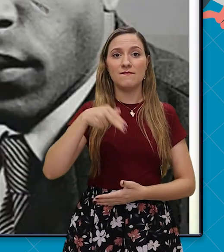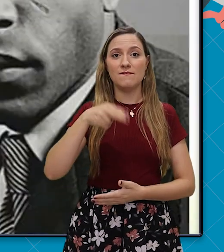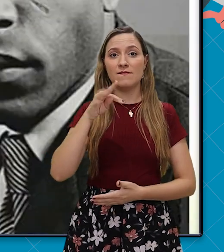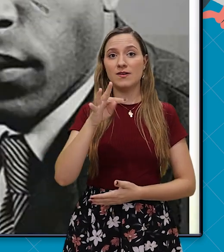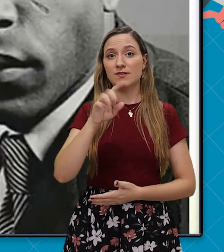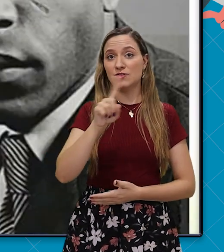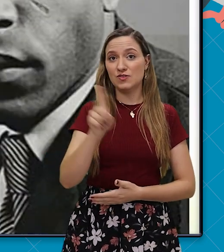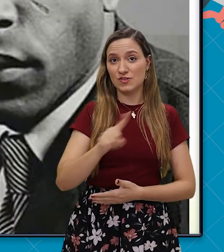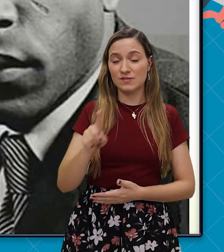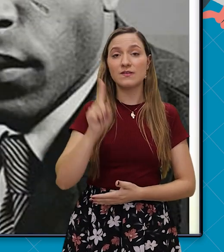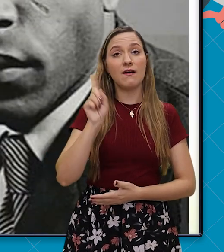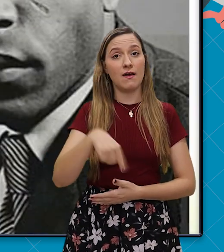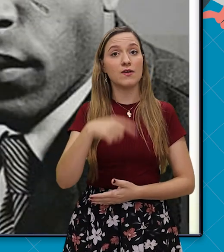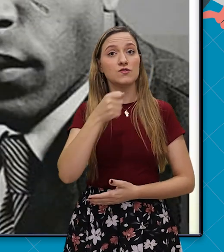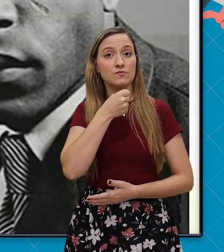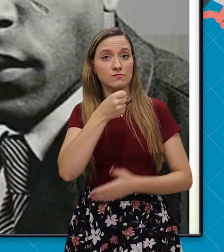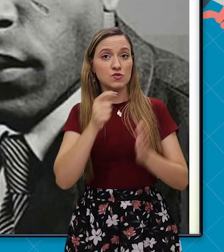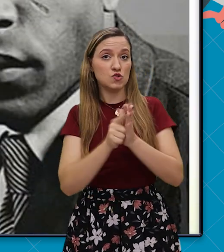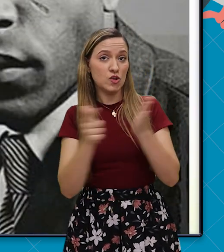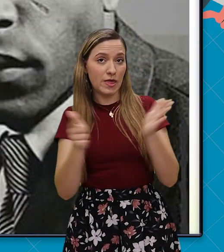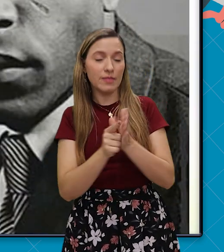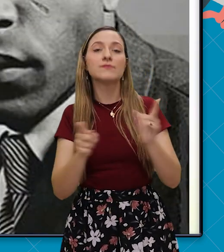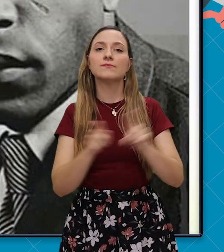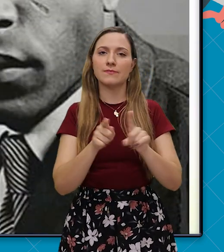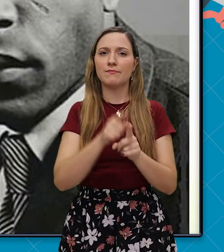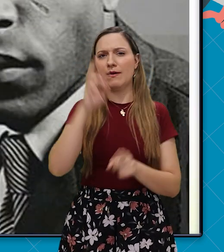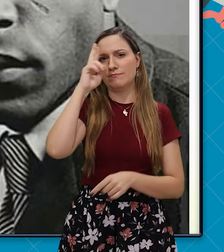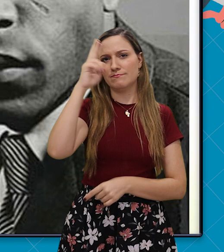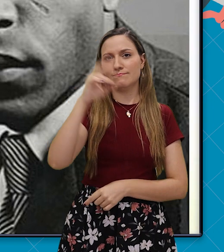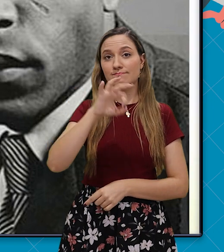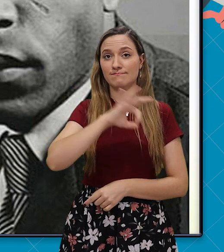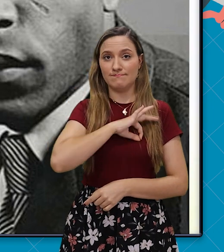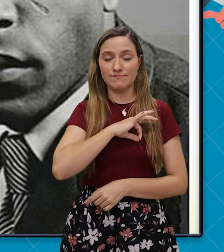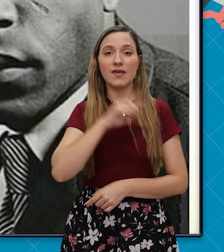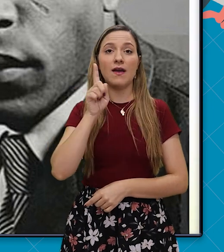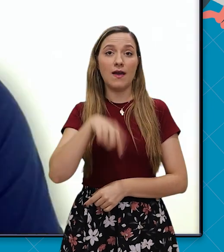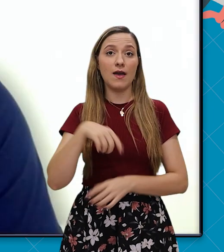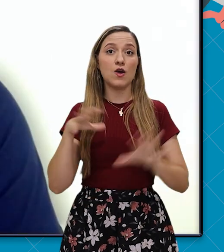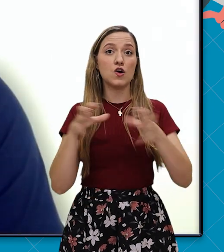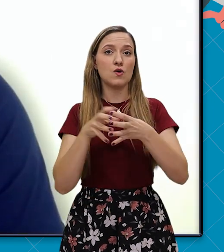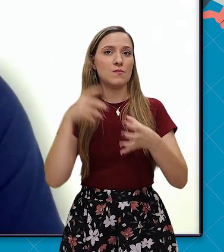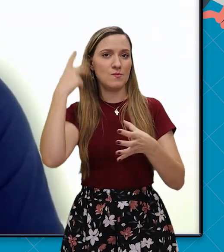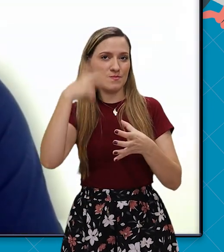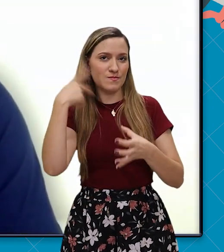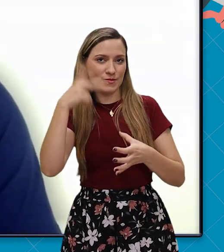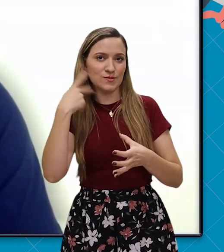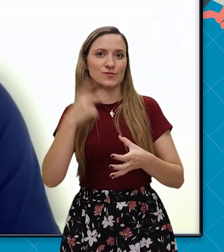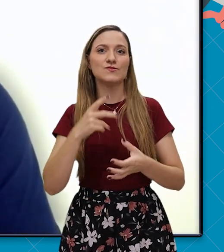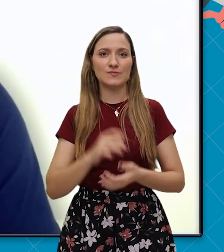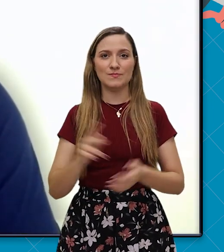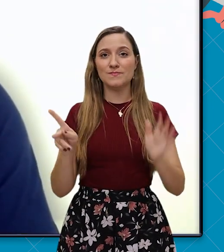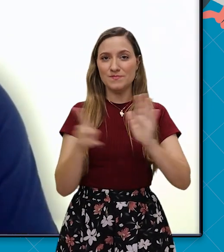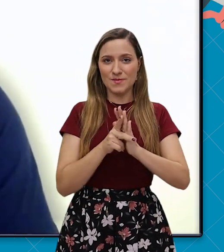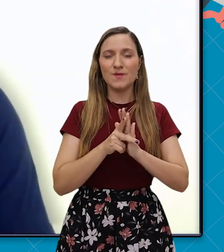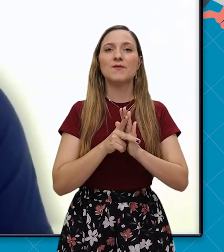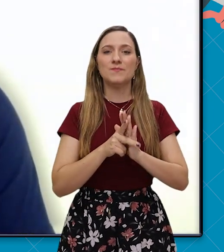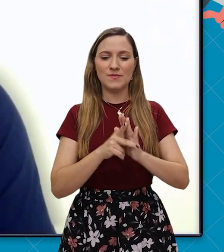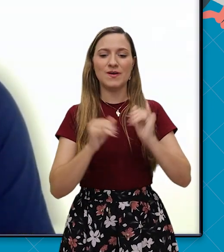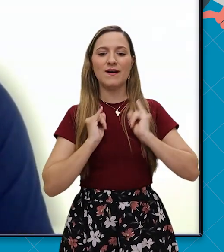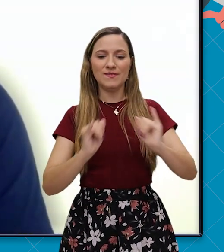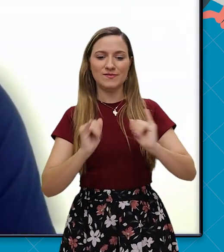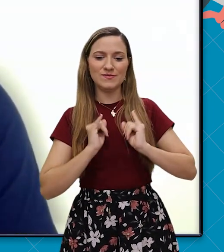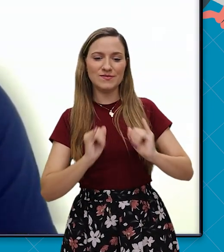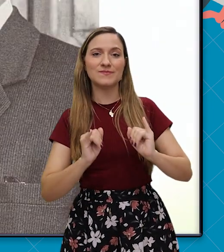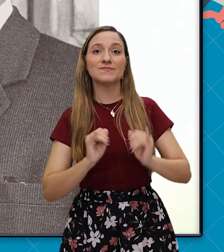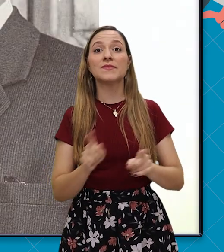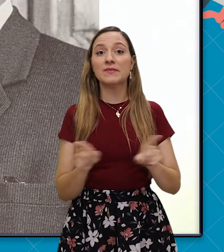Fanon, que foi um jornalista e um delegado do partido FLN da Argélia.